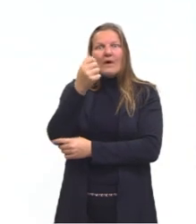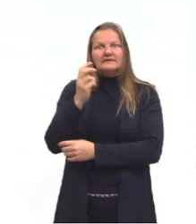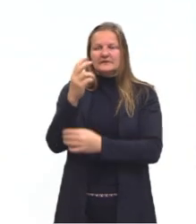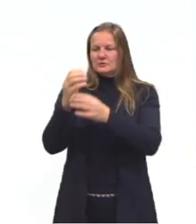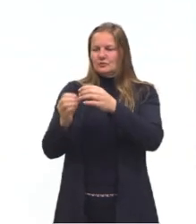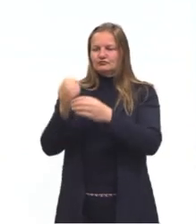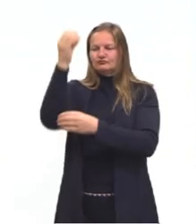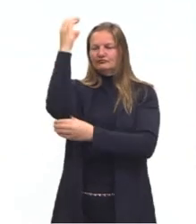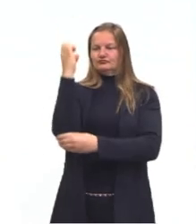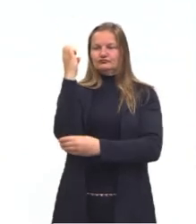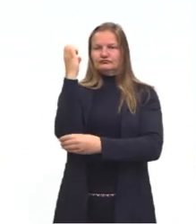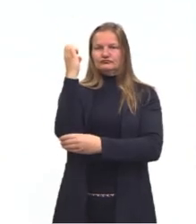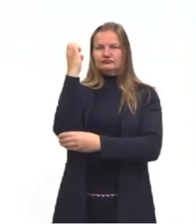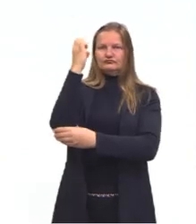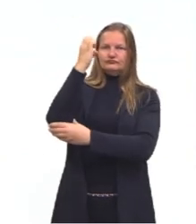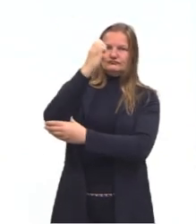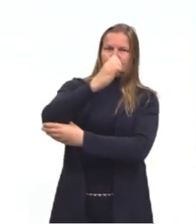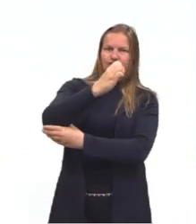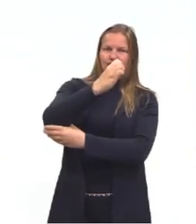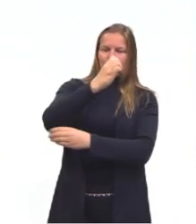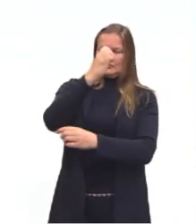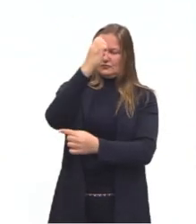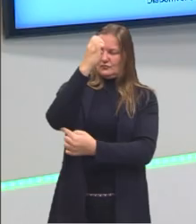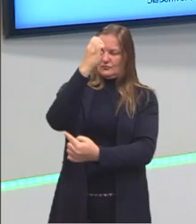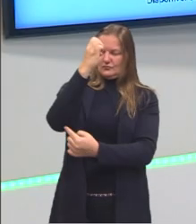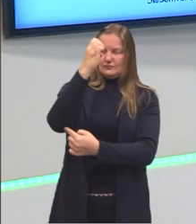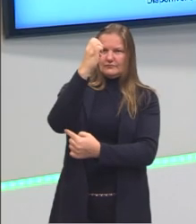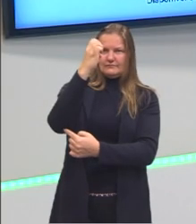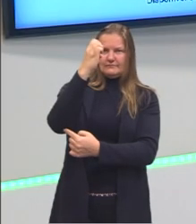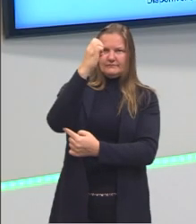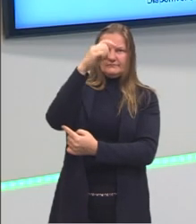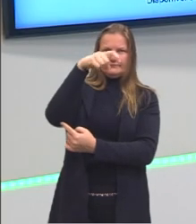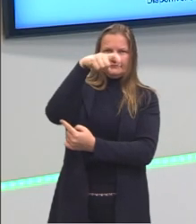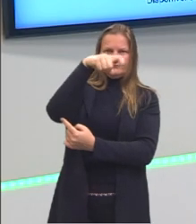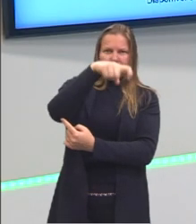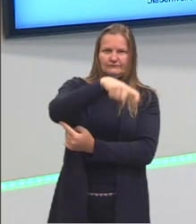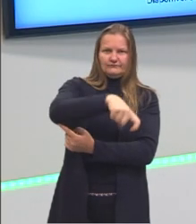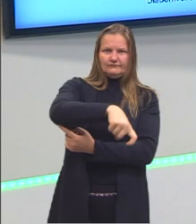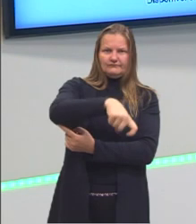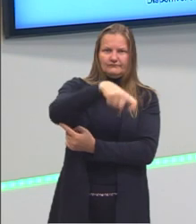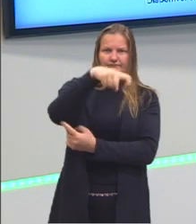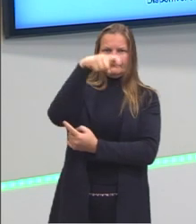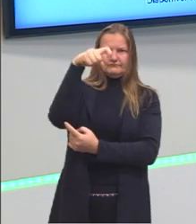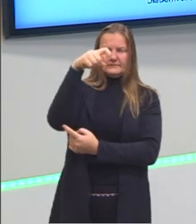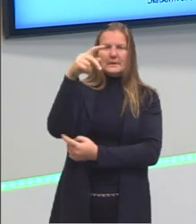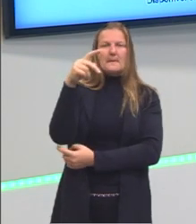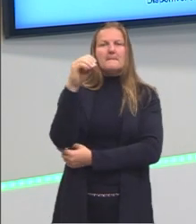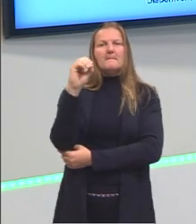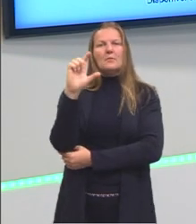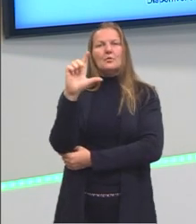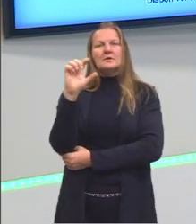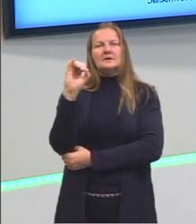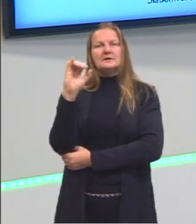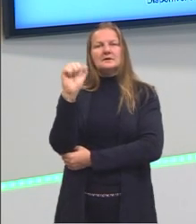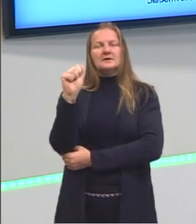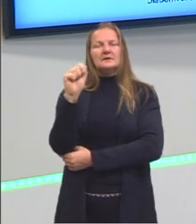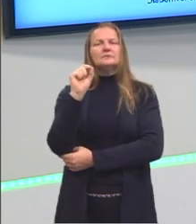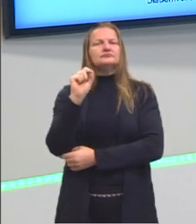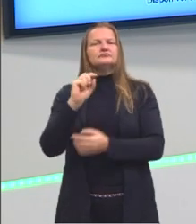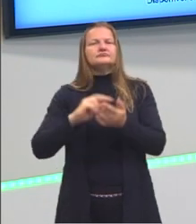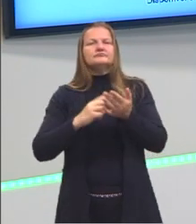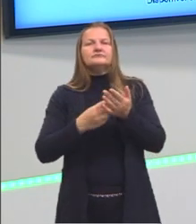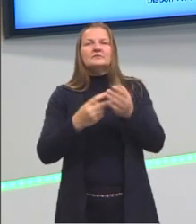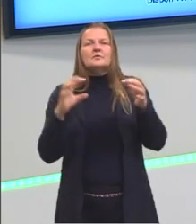No ponto de encontro, fixava-se então uma polia. Ali na palavra polia, a gente pode até